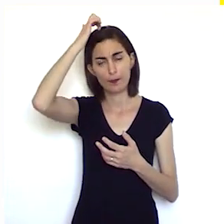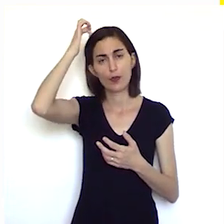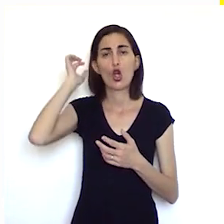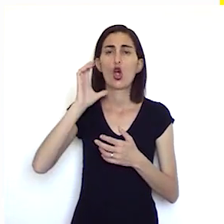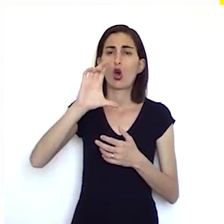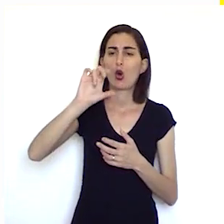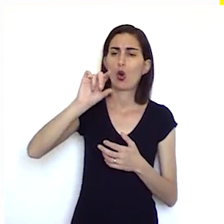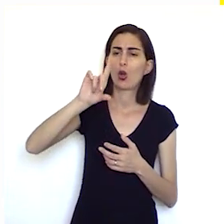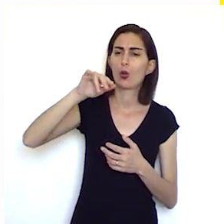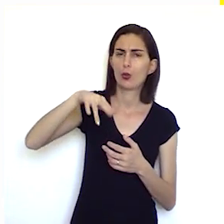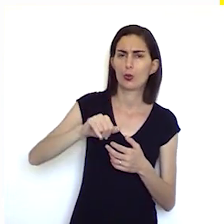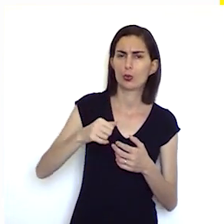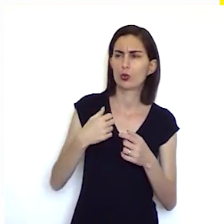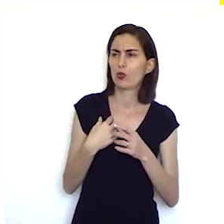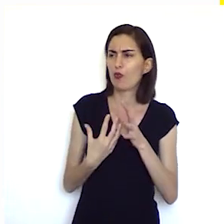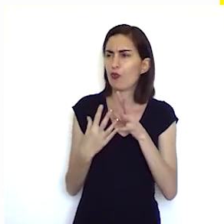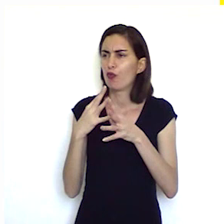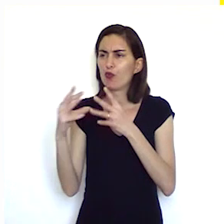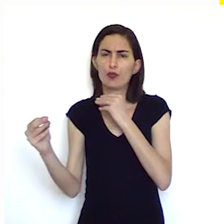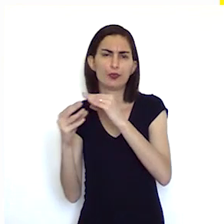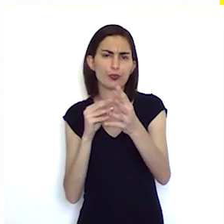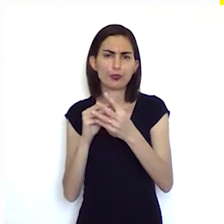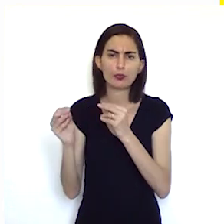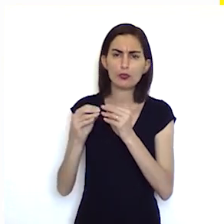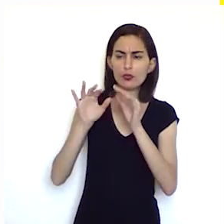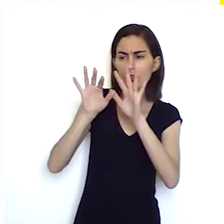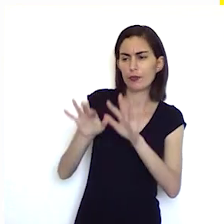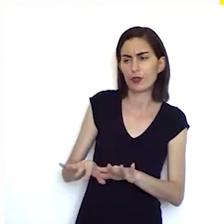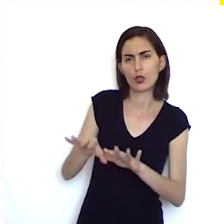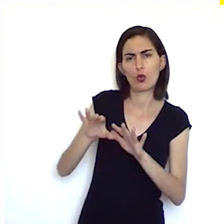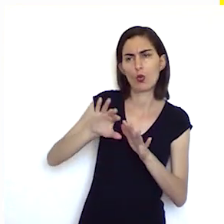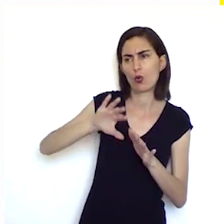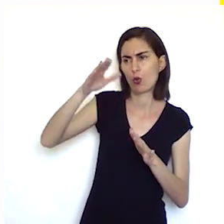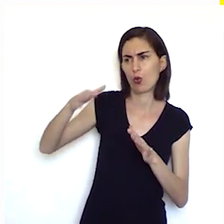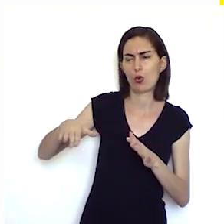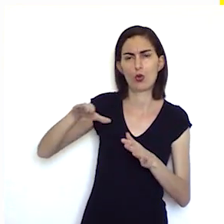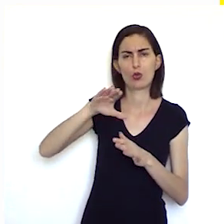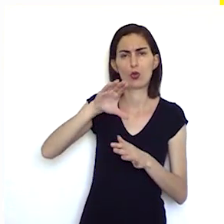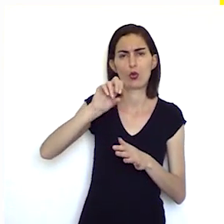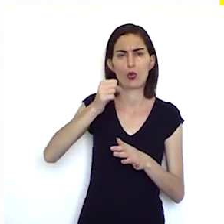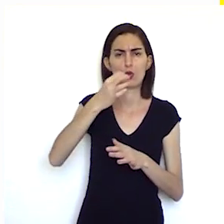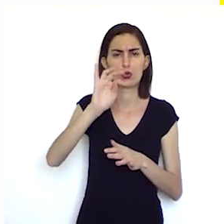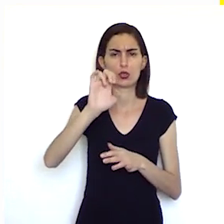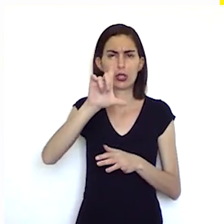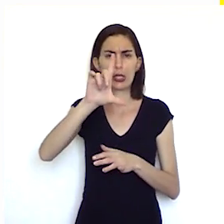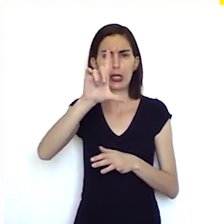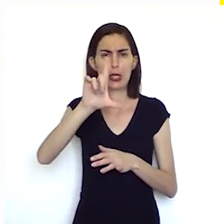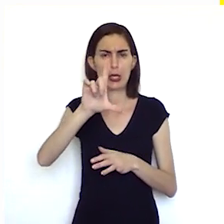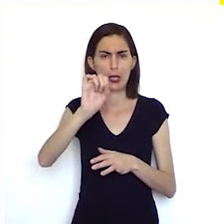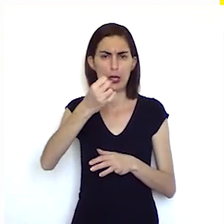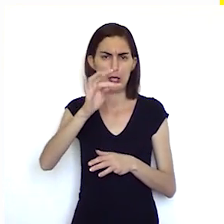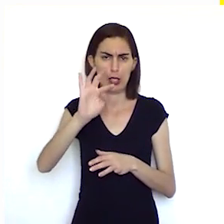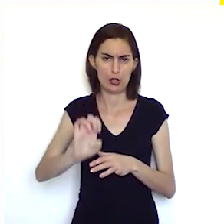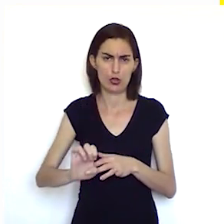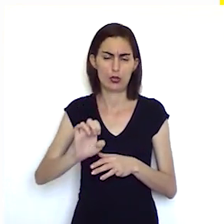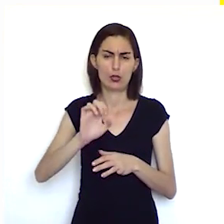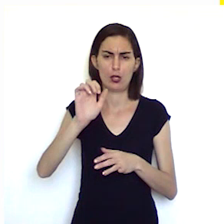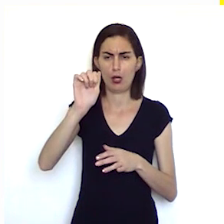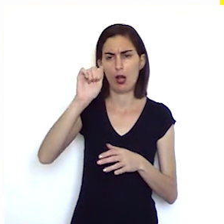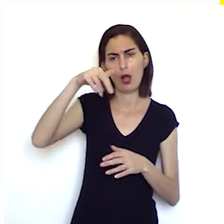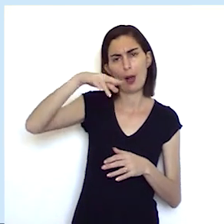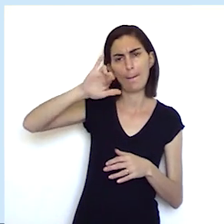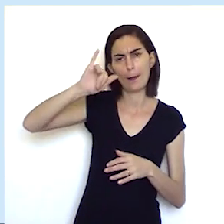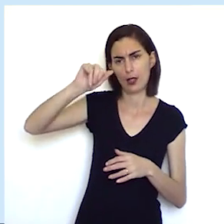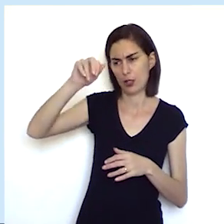conflitos e da perseguição religiosa se fixaram na costa leste da América do Norte aproveitando-se dos desgastes espanhol